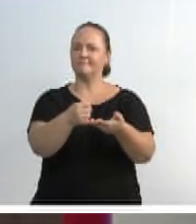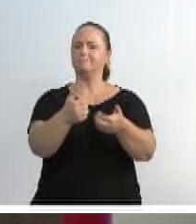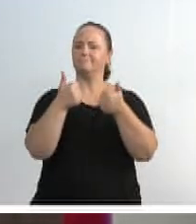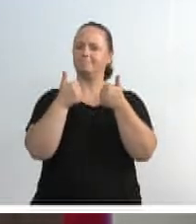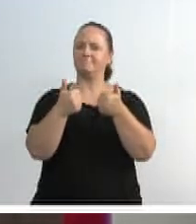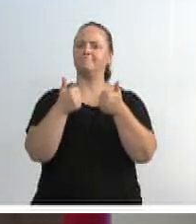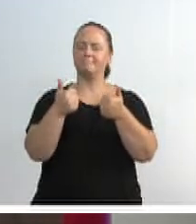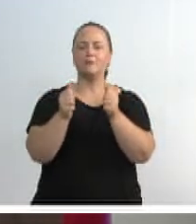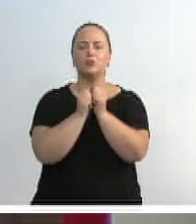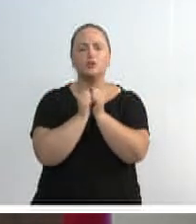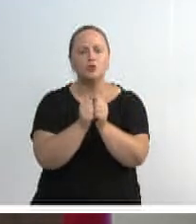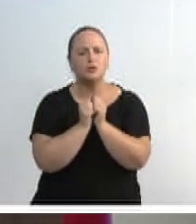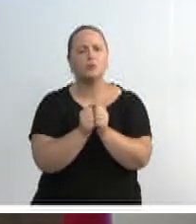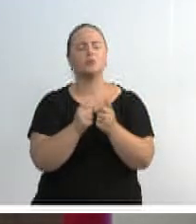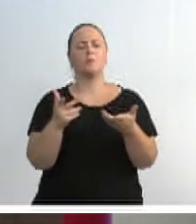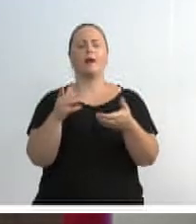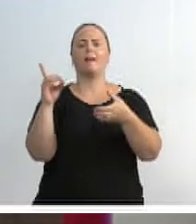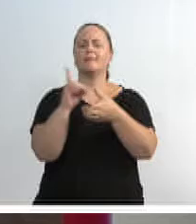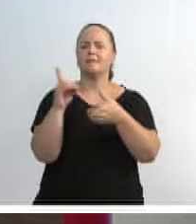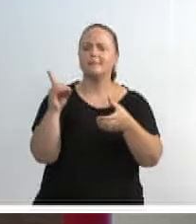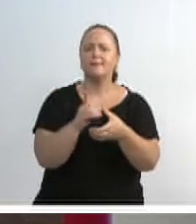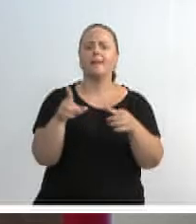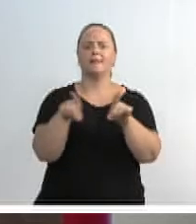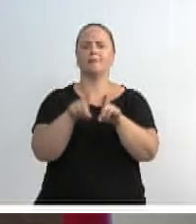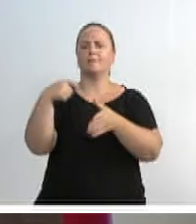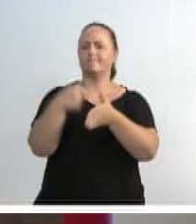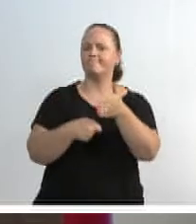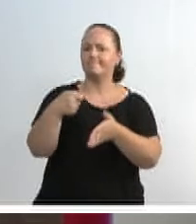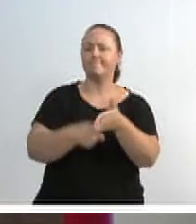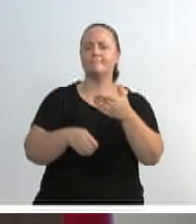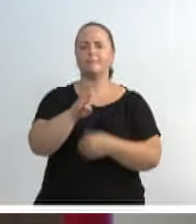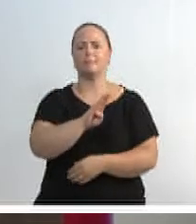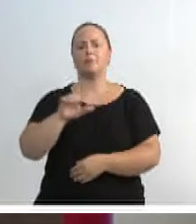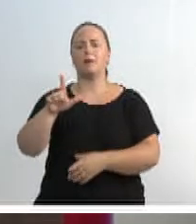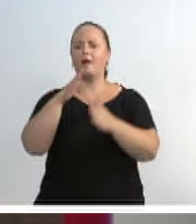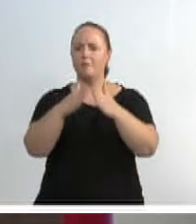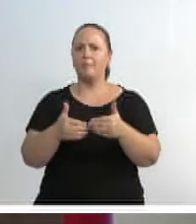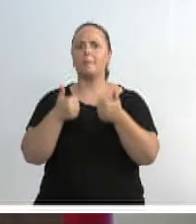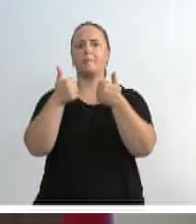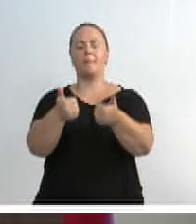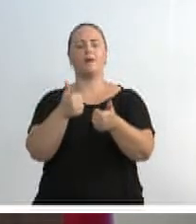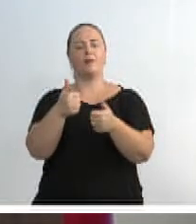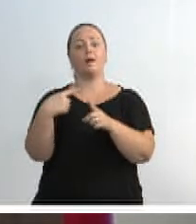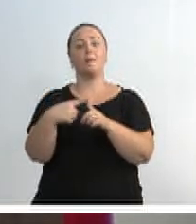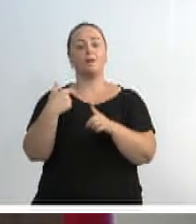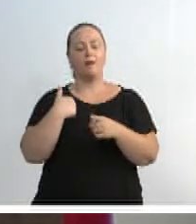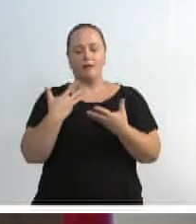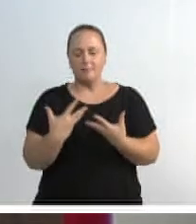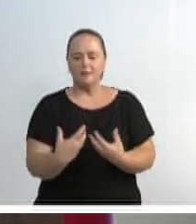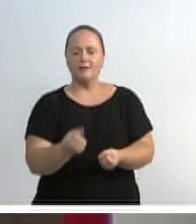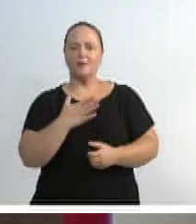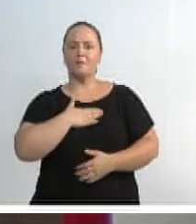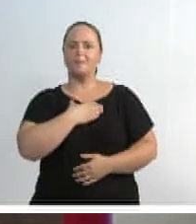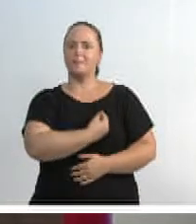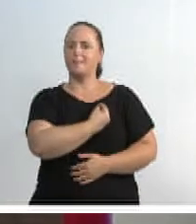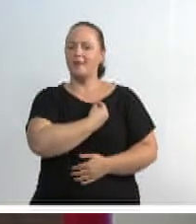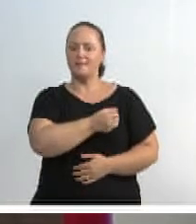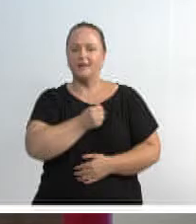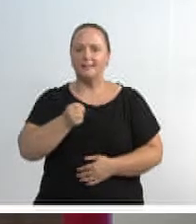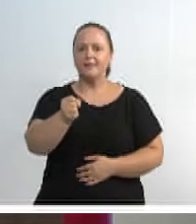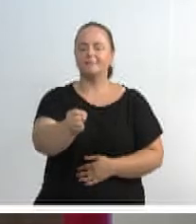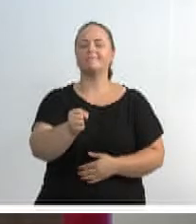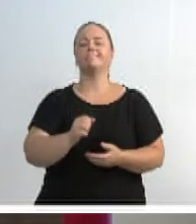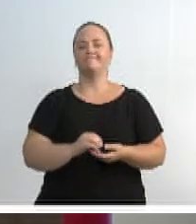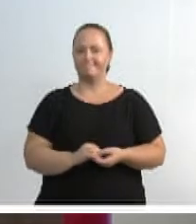atender toda a comunidade, para lutar incansavelmente por essa cidade, da qual me recebeu, e que eu sou profundamente apaixonado. Desejo que